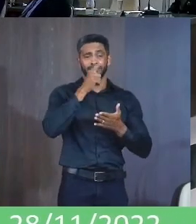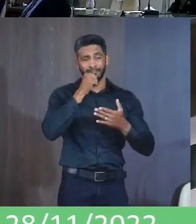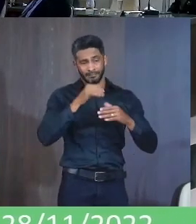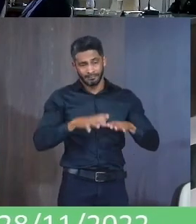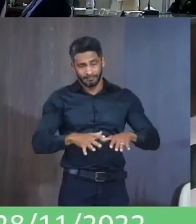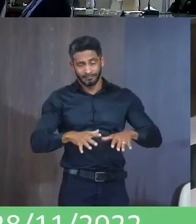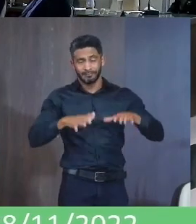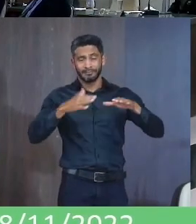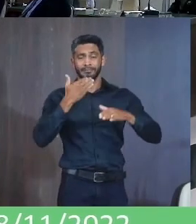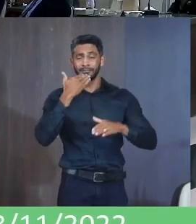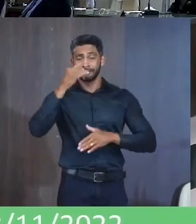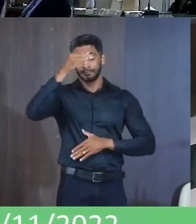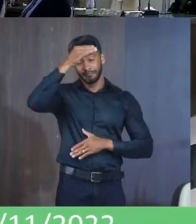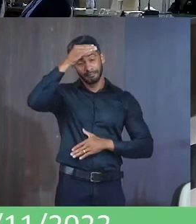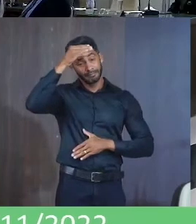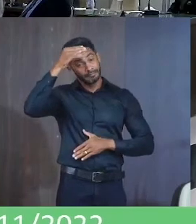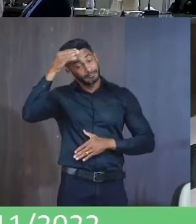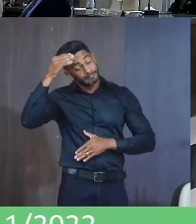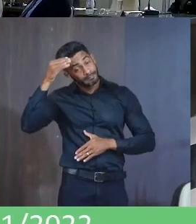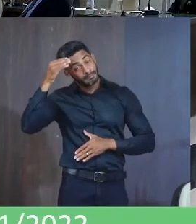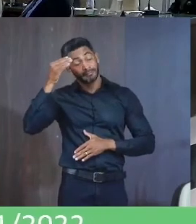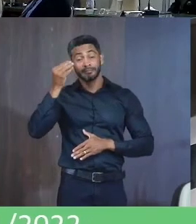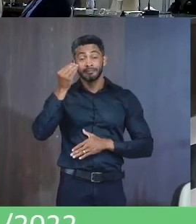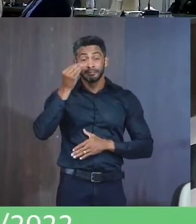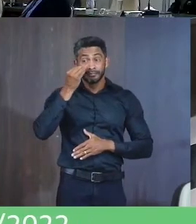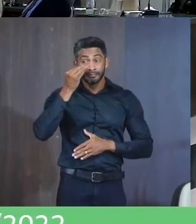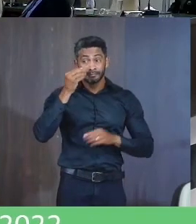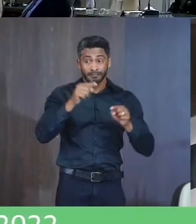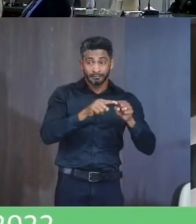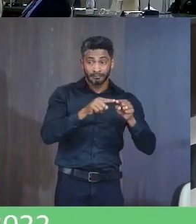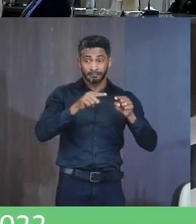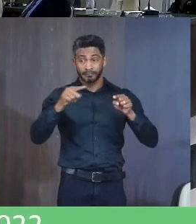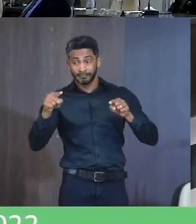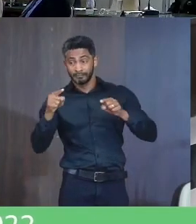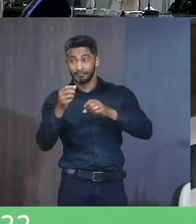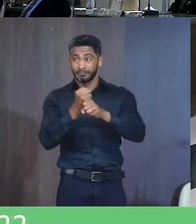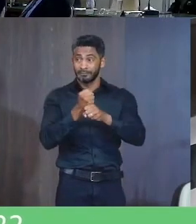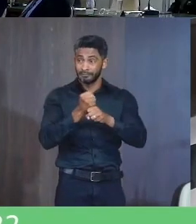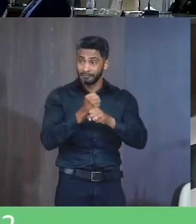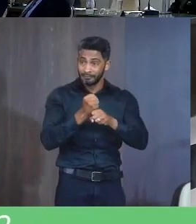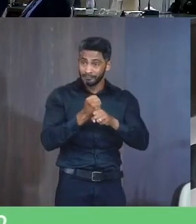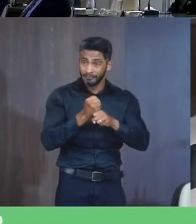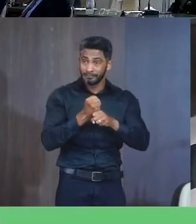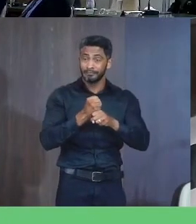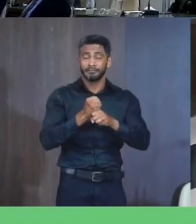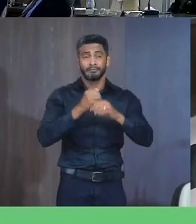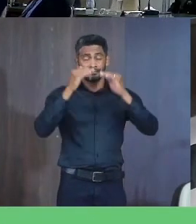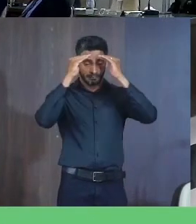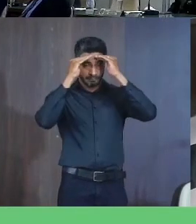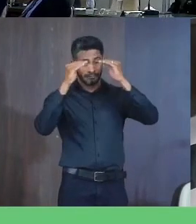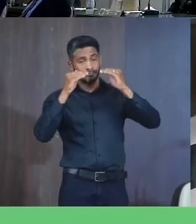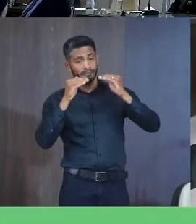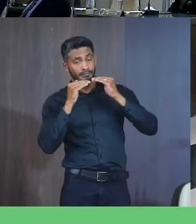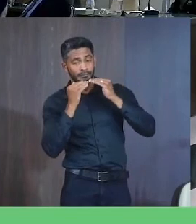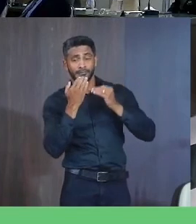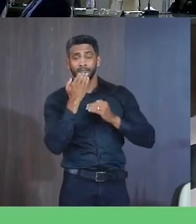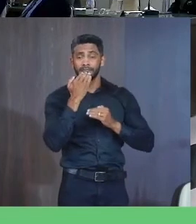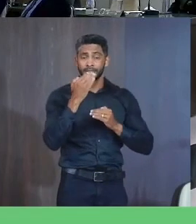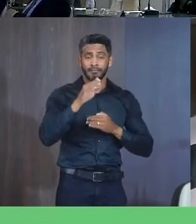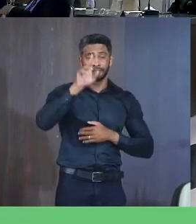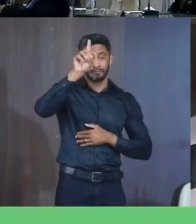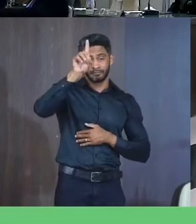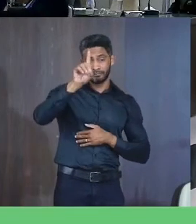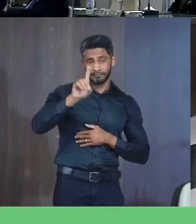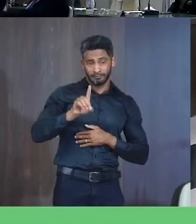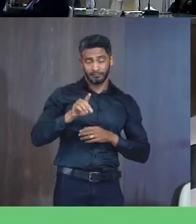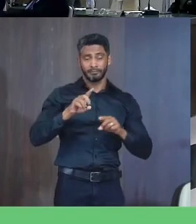Inclusive Peço a Câmara Que apure a situação Pois durante Todos esses anos Agiram com desrespeito Aos meus pedidos E direitos